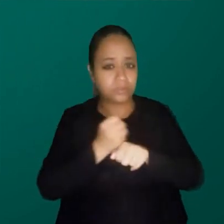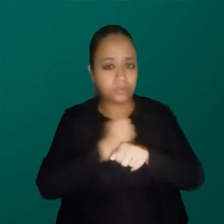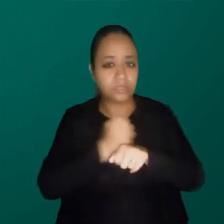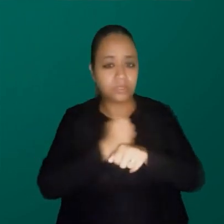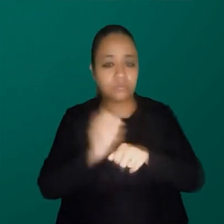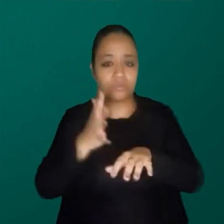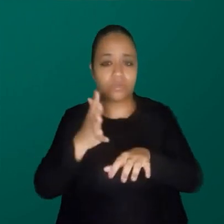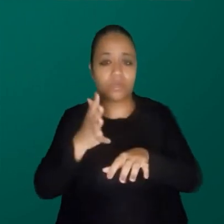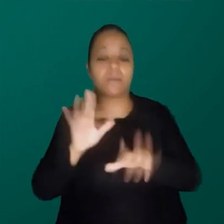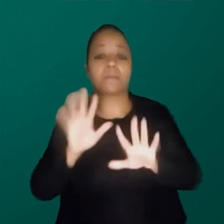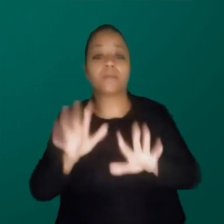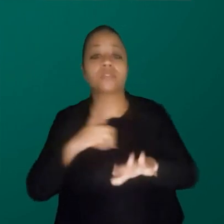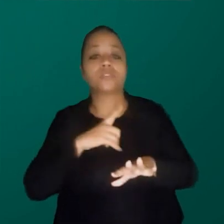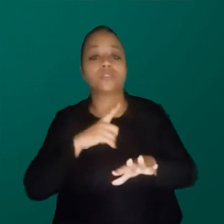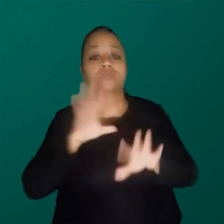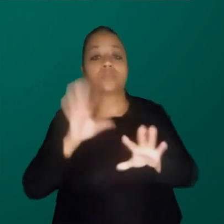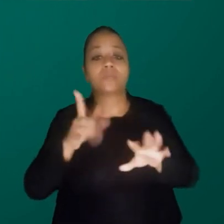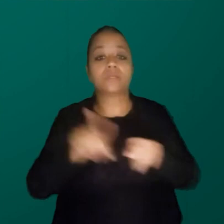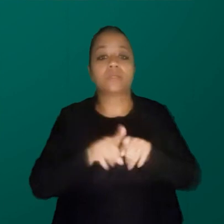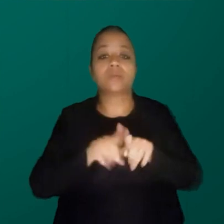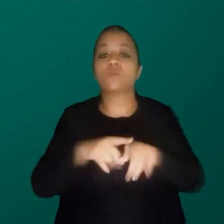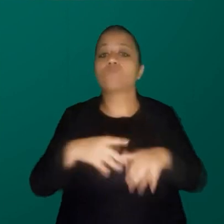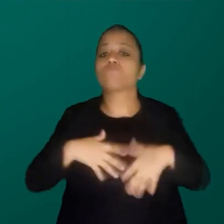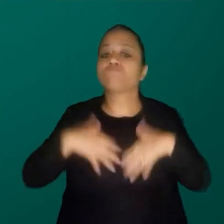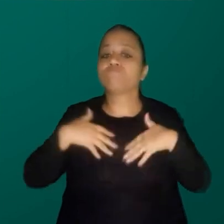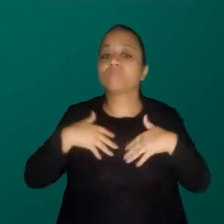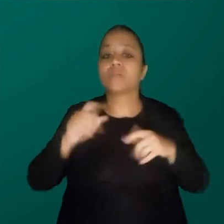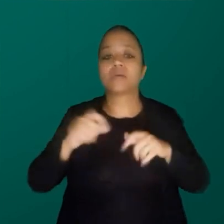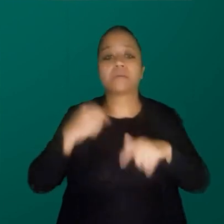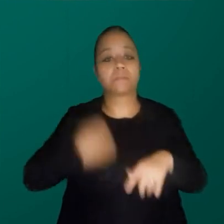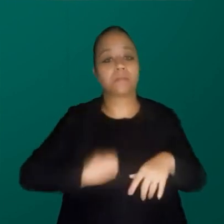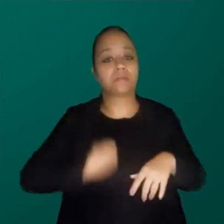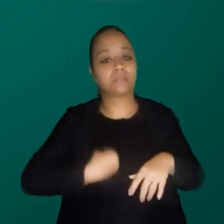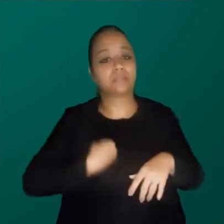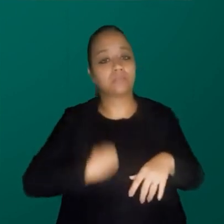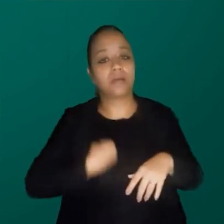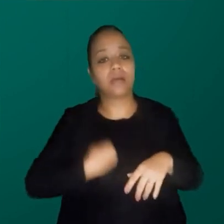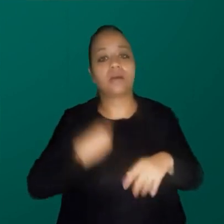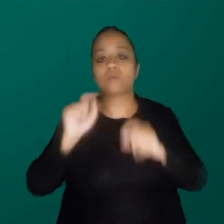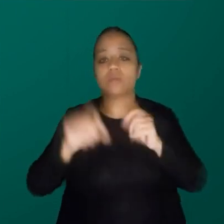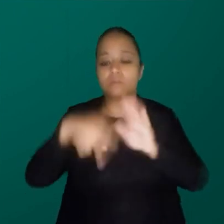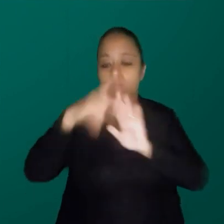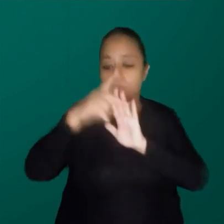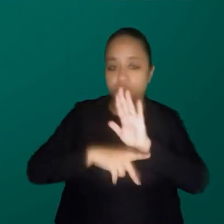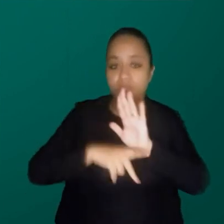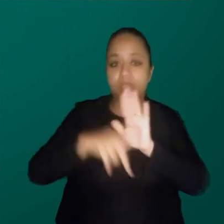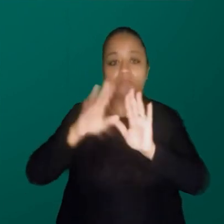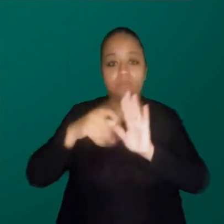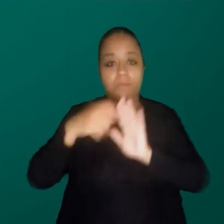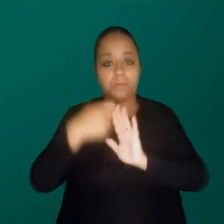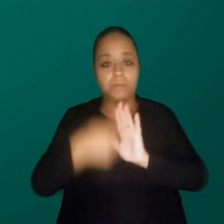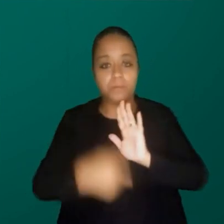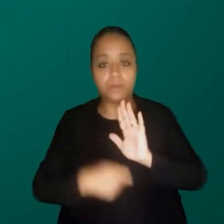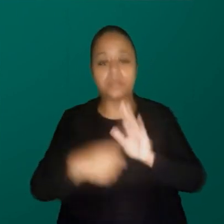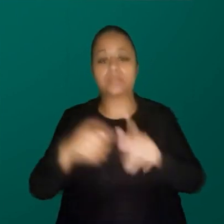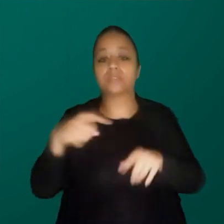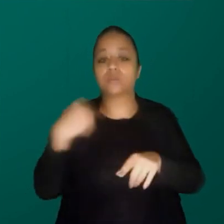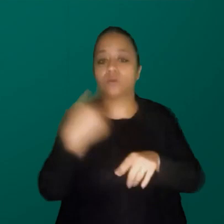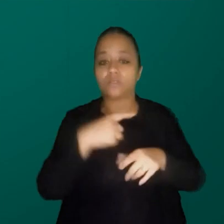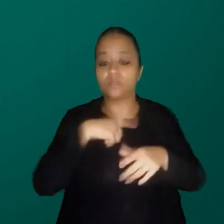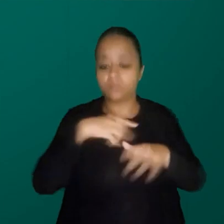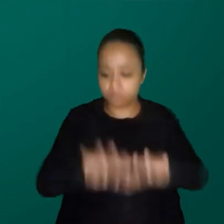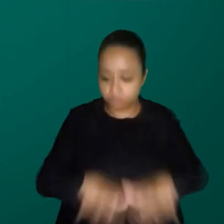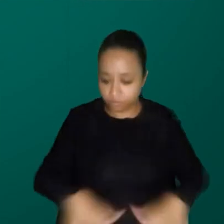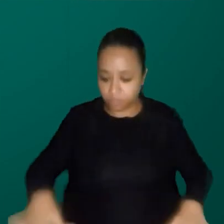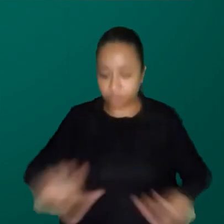já tem alguns anos, mas já tive também o privilégio de participar de duas edições de longa duração do projeto, que a gente também vai para o chão da